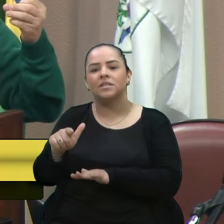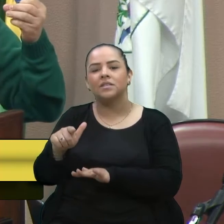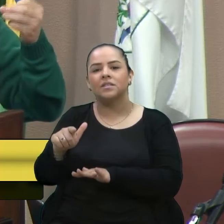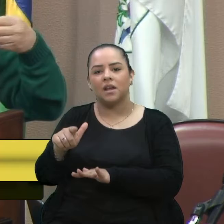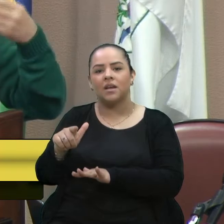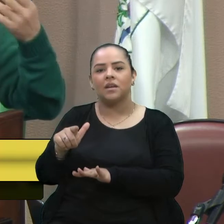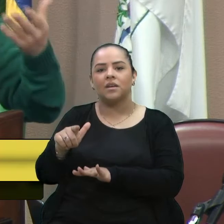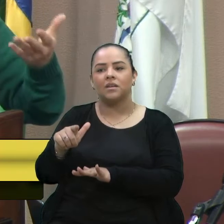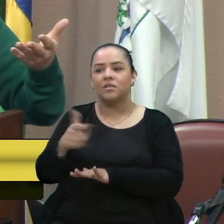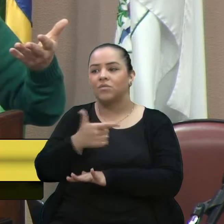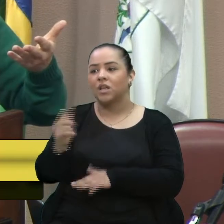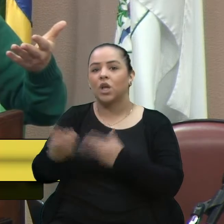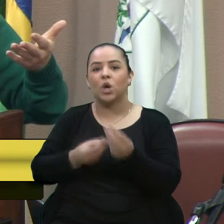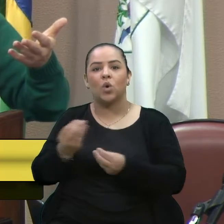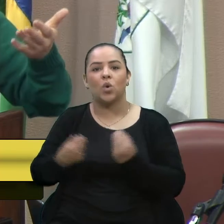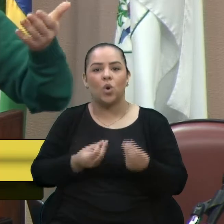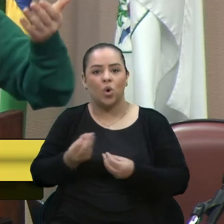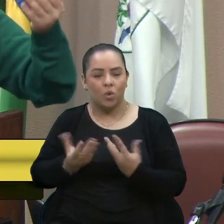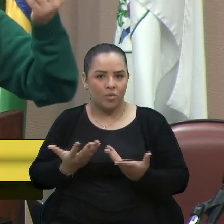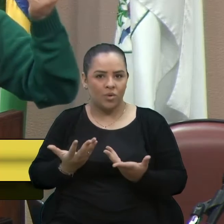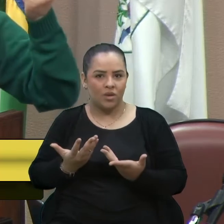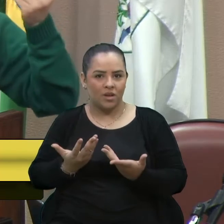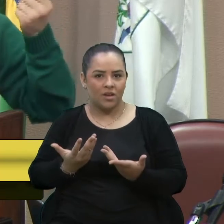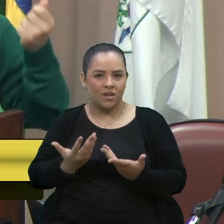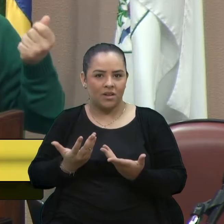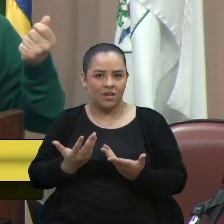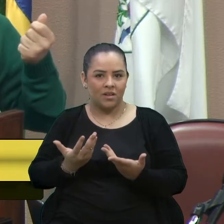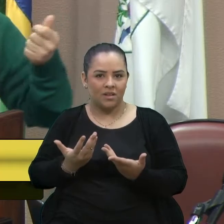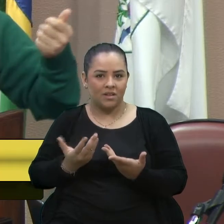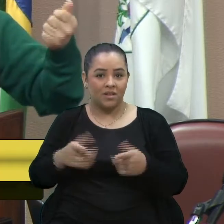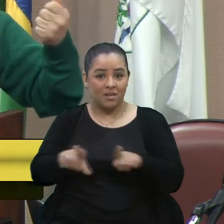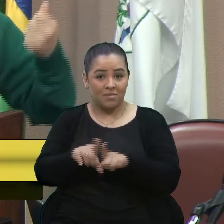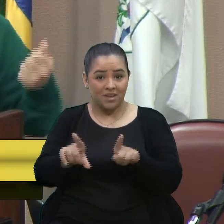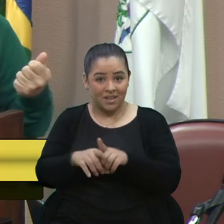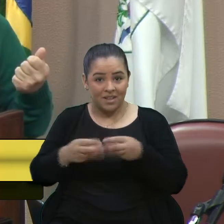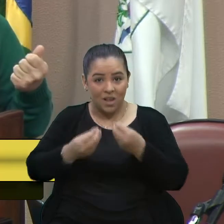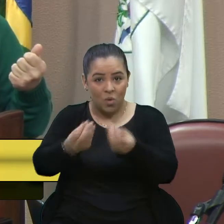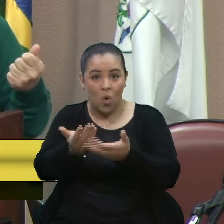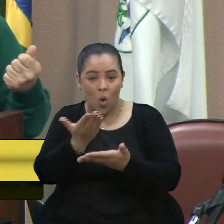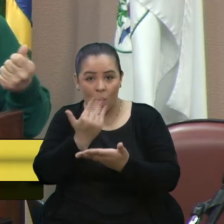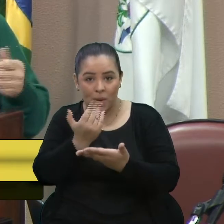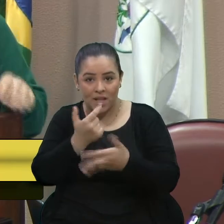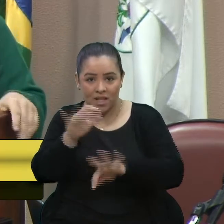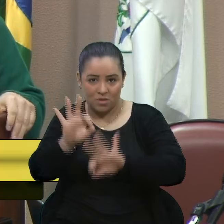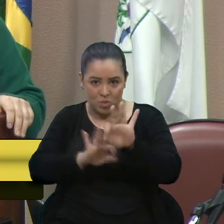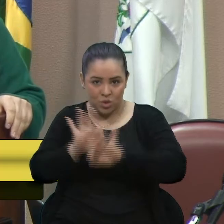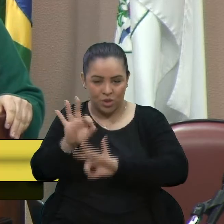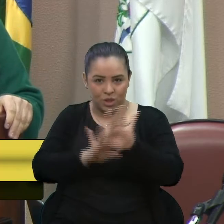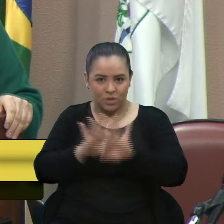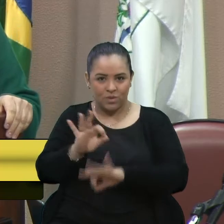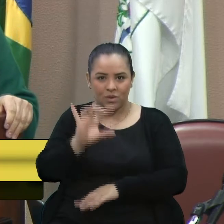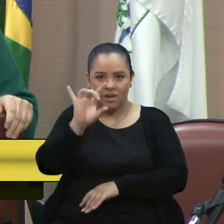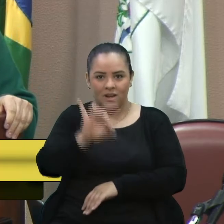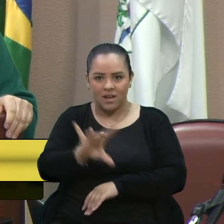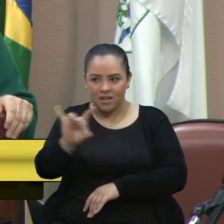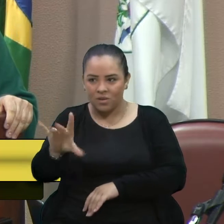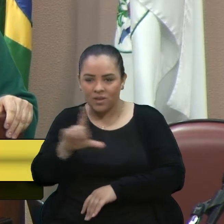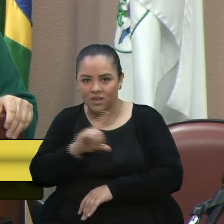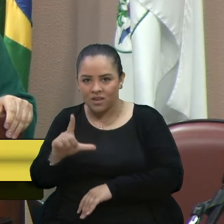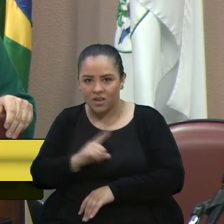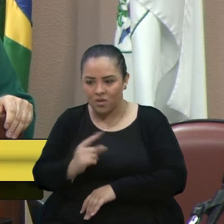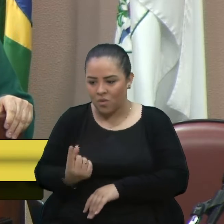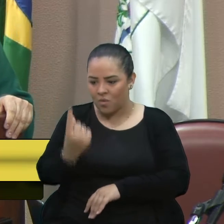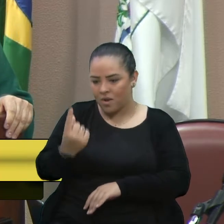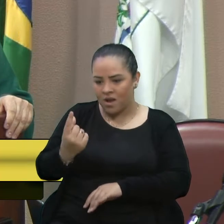condições. O eles fazem ainda? Eles dão uma cesta básica. Eles dão alimentos a esse projeto. E cada um que recebe essa moeda